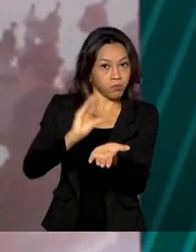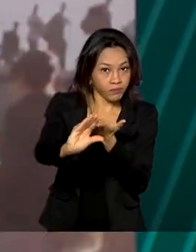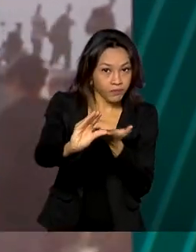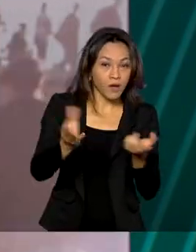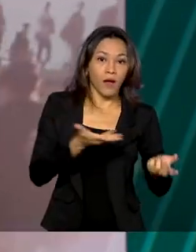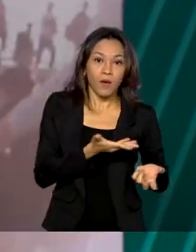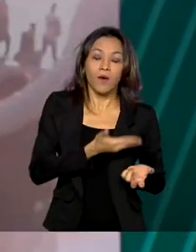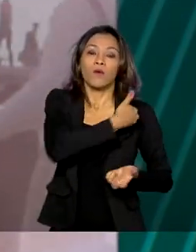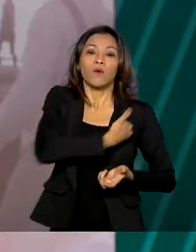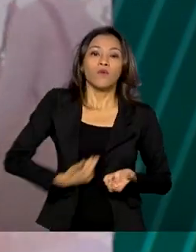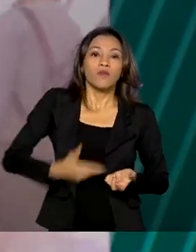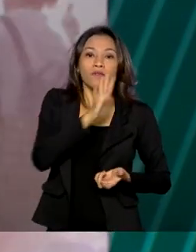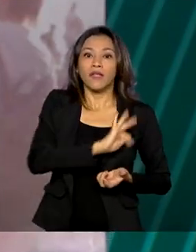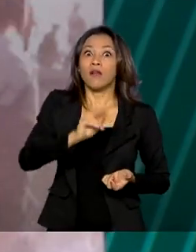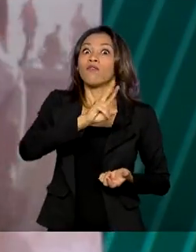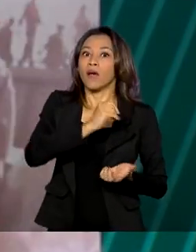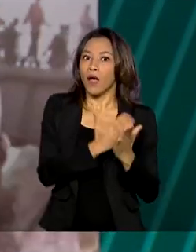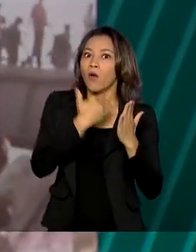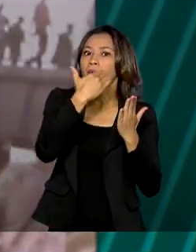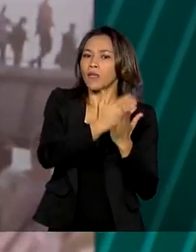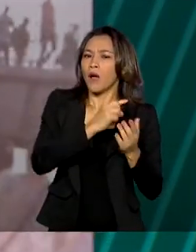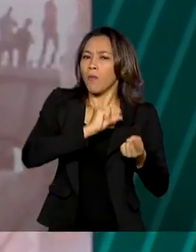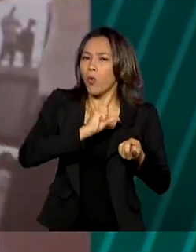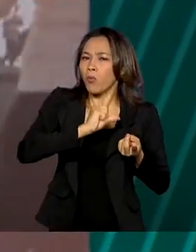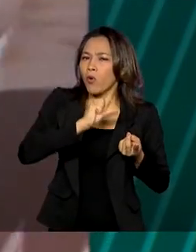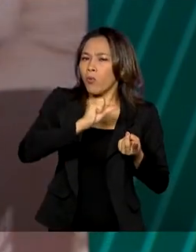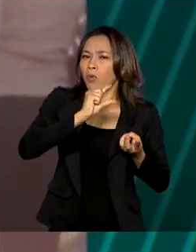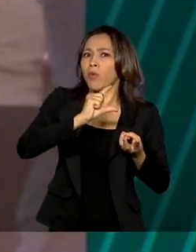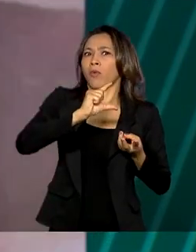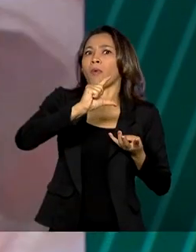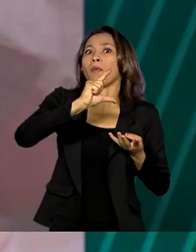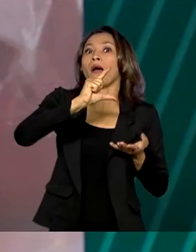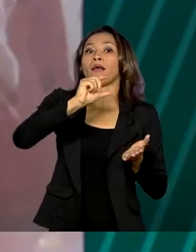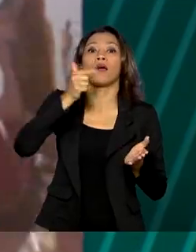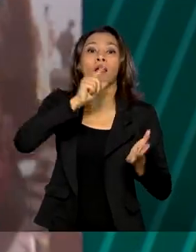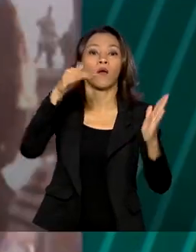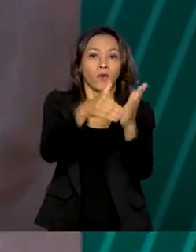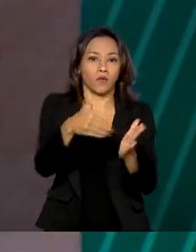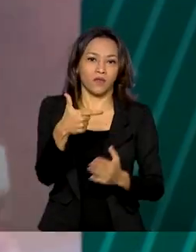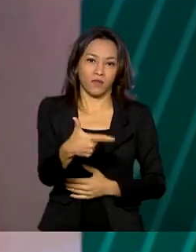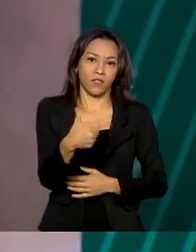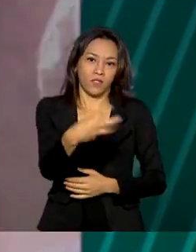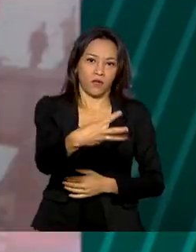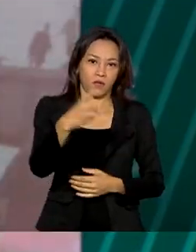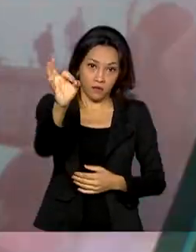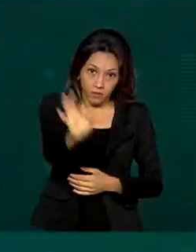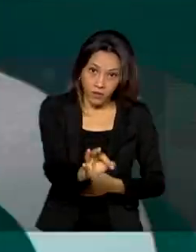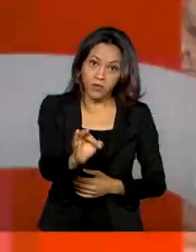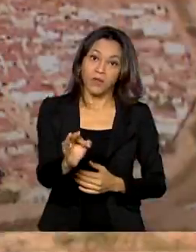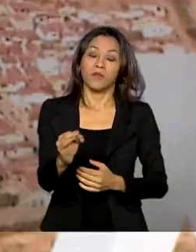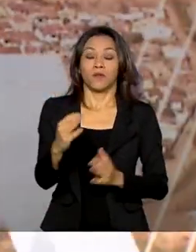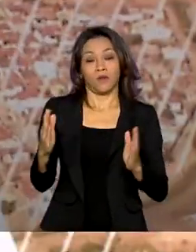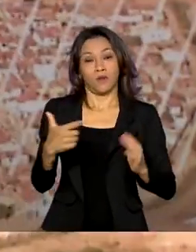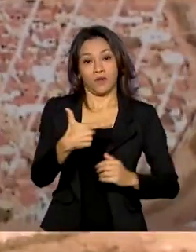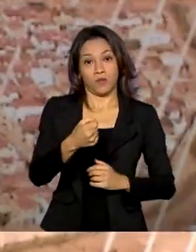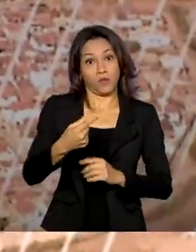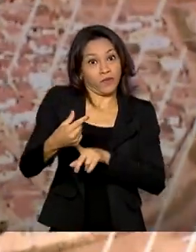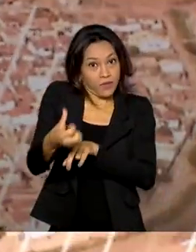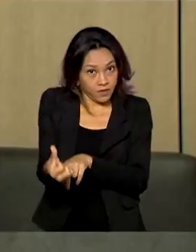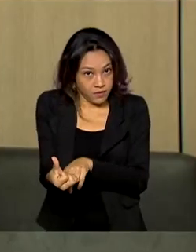governo federal vai aumentar o repasse gradativamente até chegar a 23% em 2026.